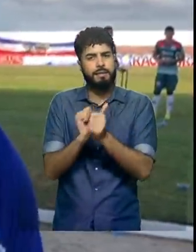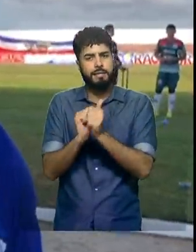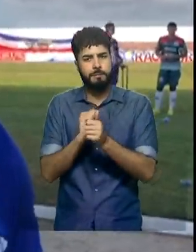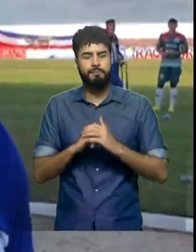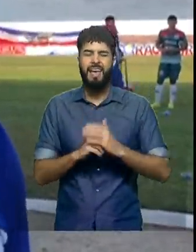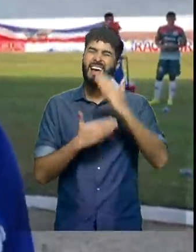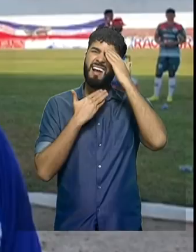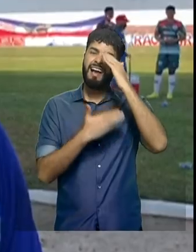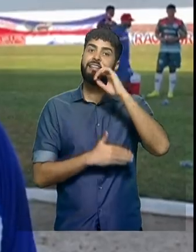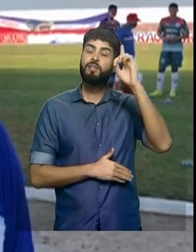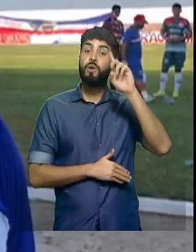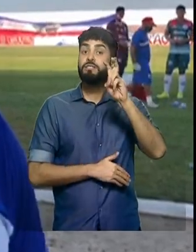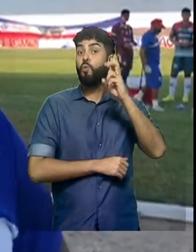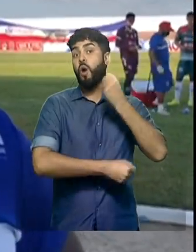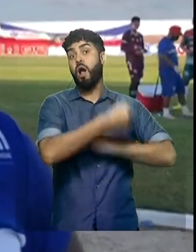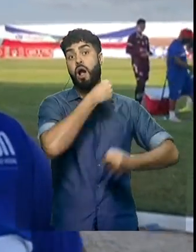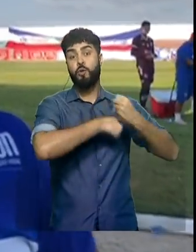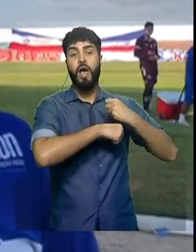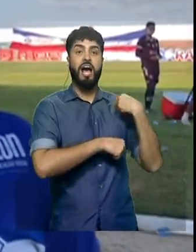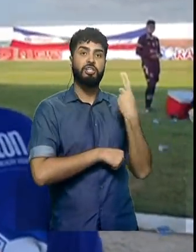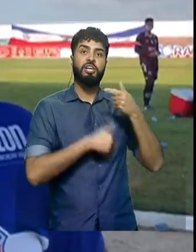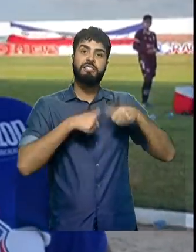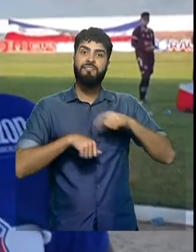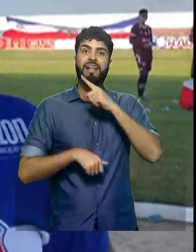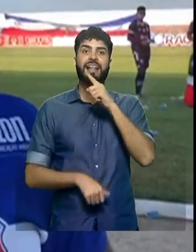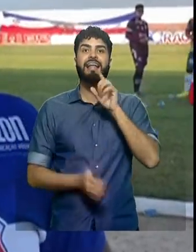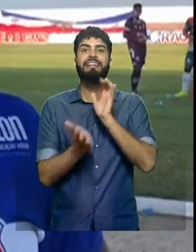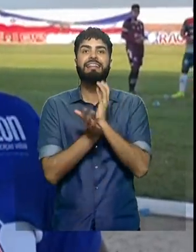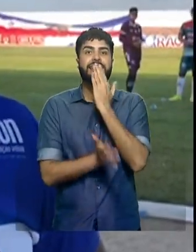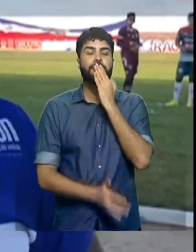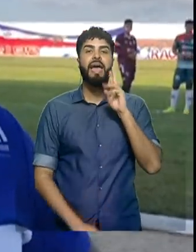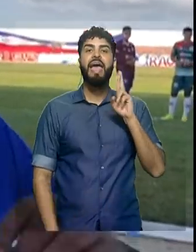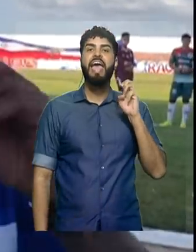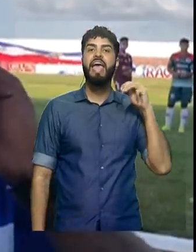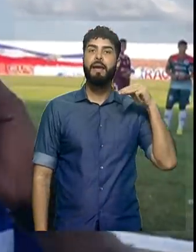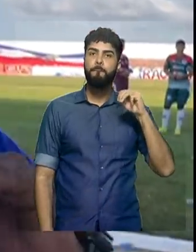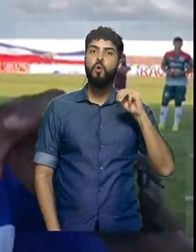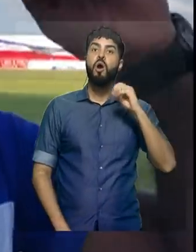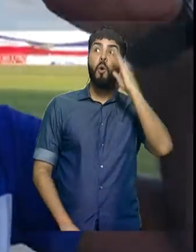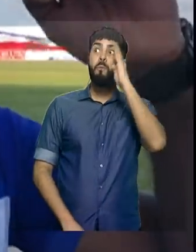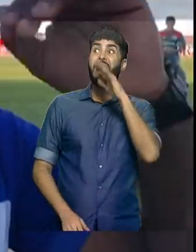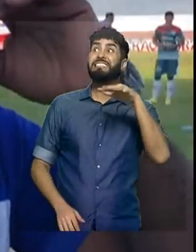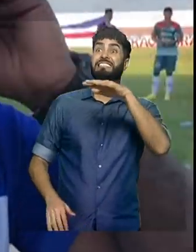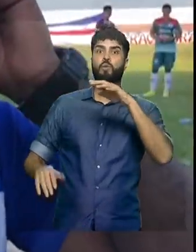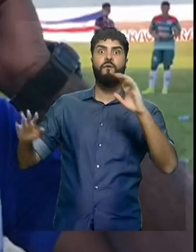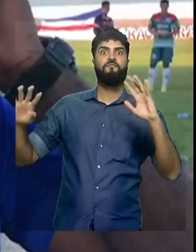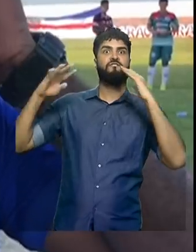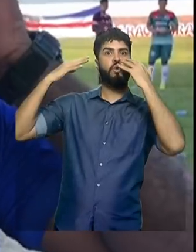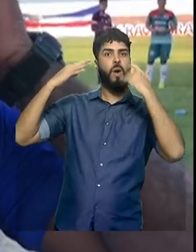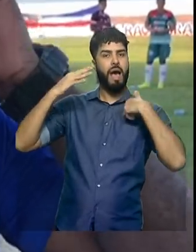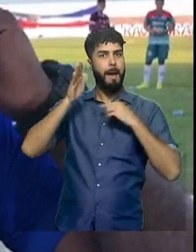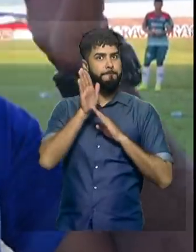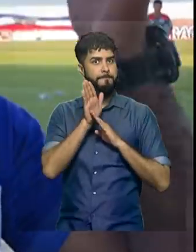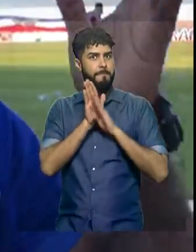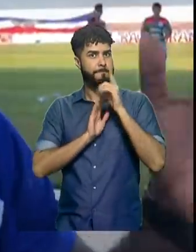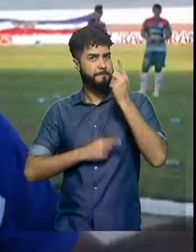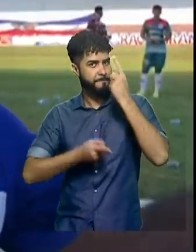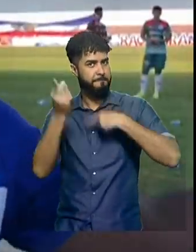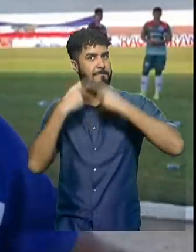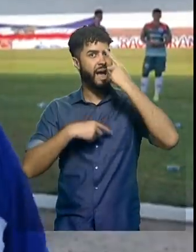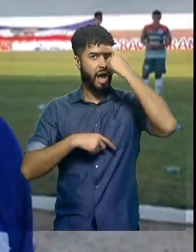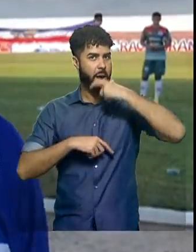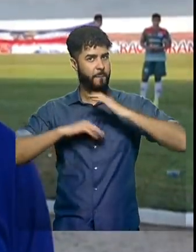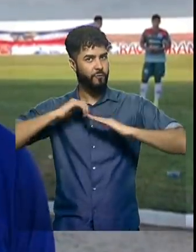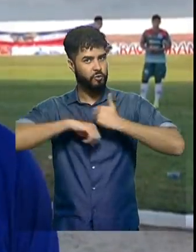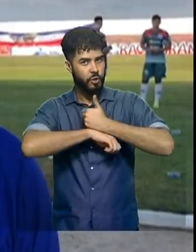há cinco anos atrás, nós tivemos as oportunidades lá no Remo, que fomos vistos para o Brasil todo, e isso dá uma alavancada na carreira. E a gente espera que esses